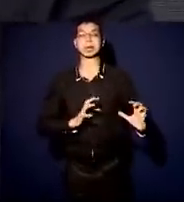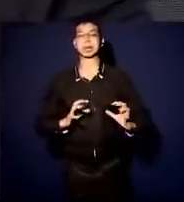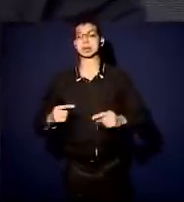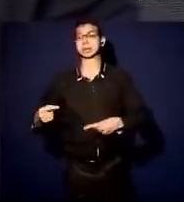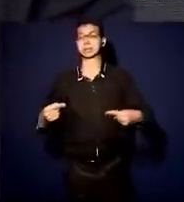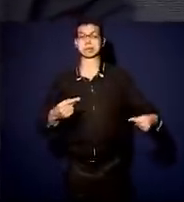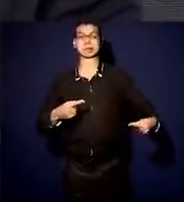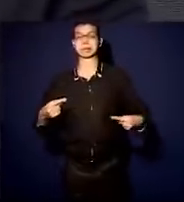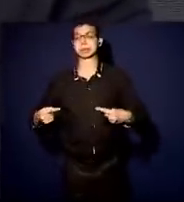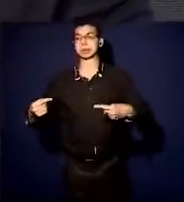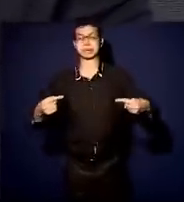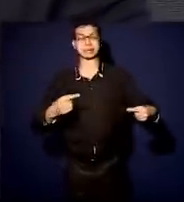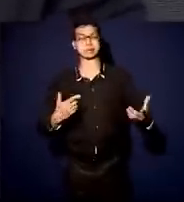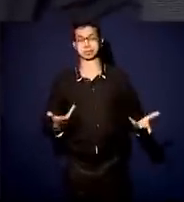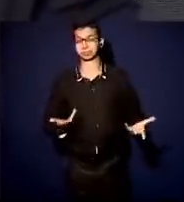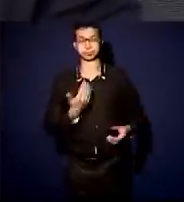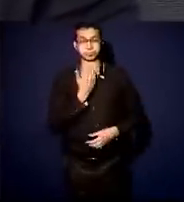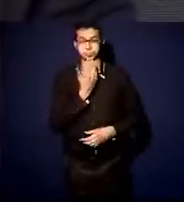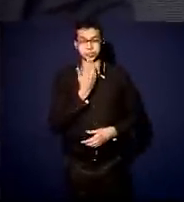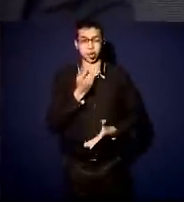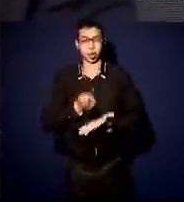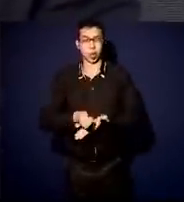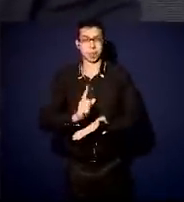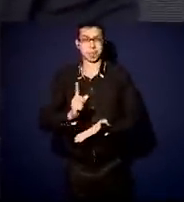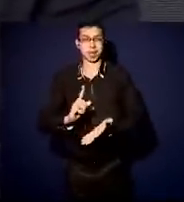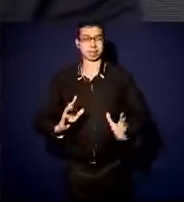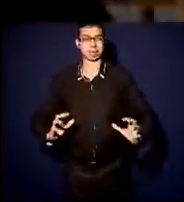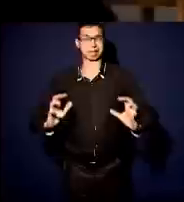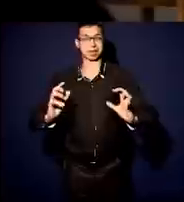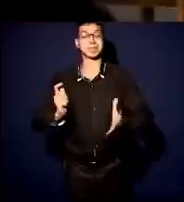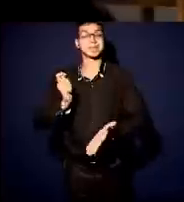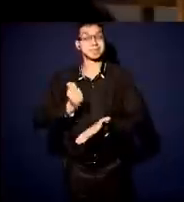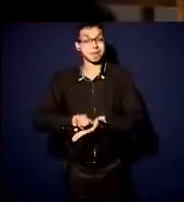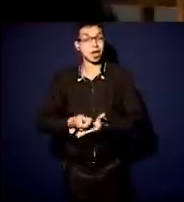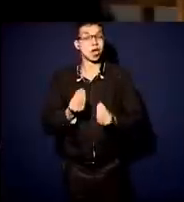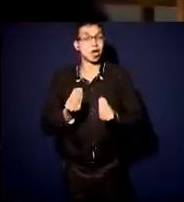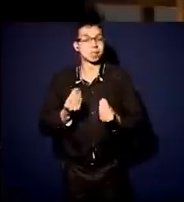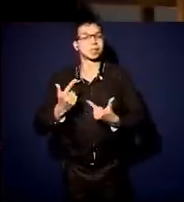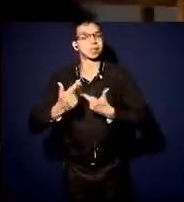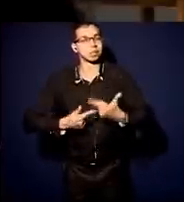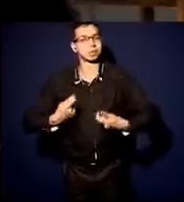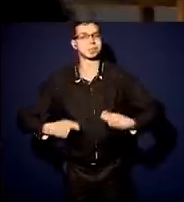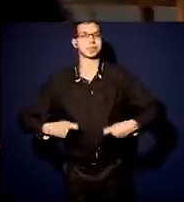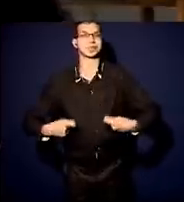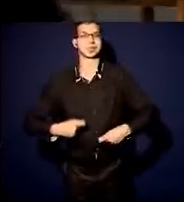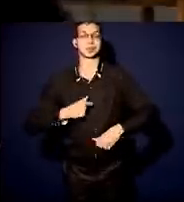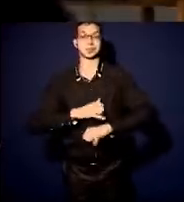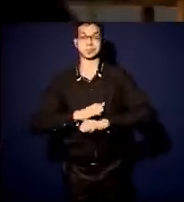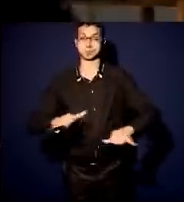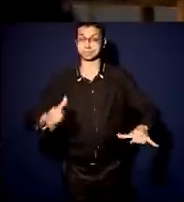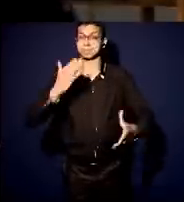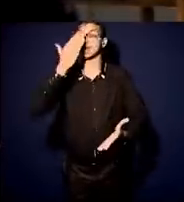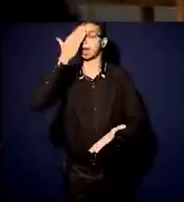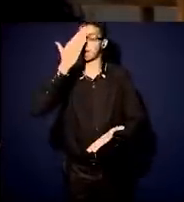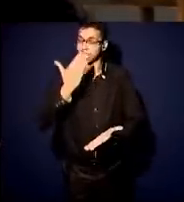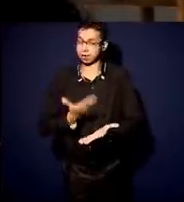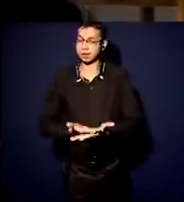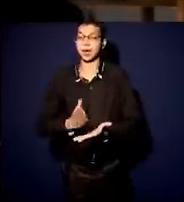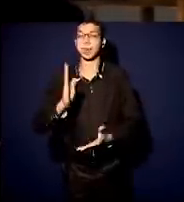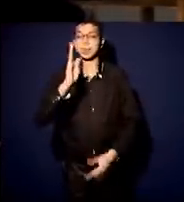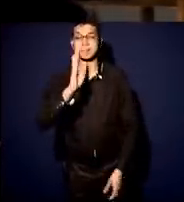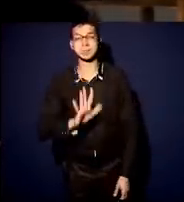acho que, se a gente puder juntar algumas pautas específicas que são importantes para o Brasil, em cima de infraestrutura, em cima de